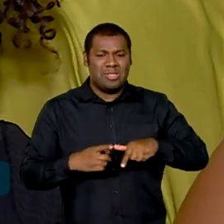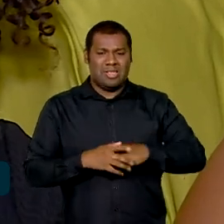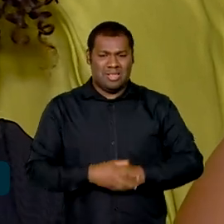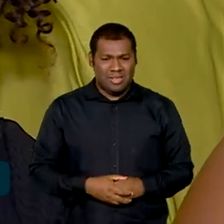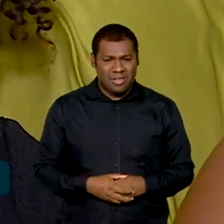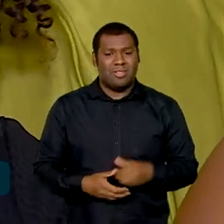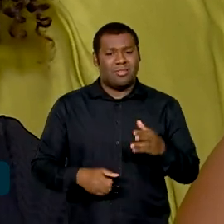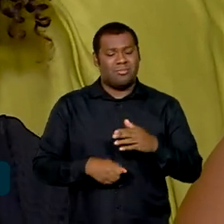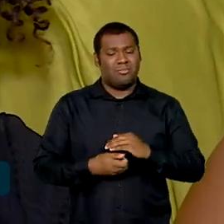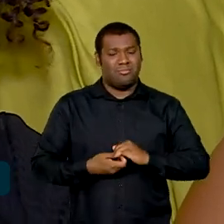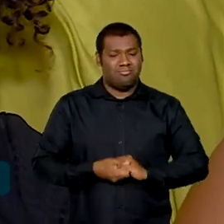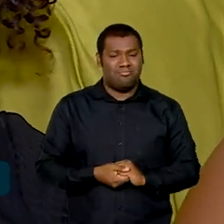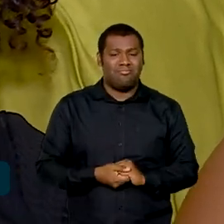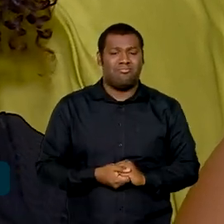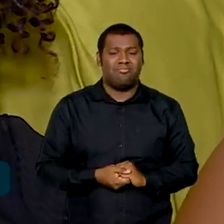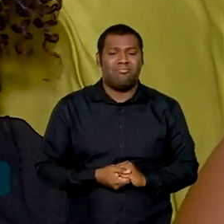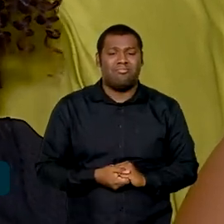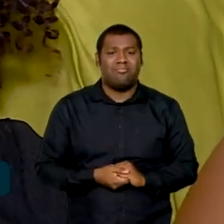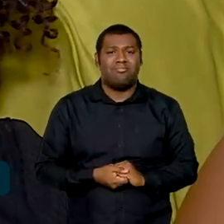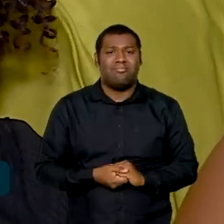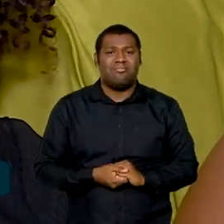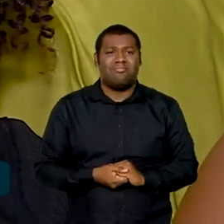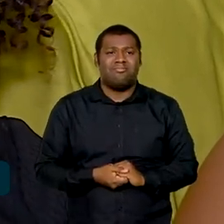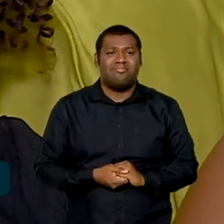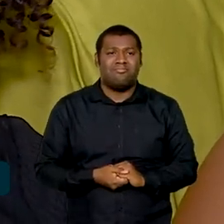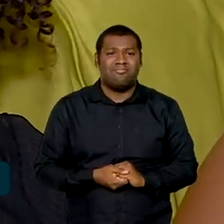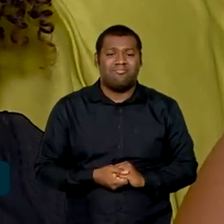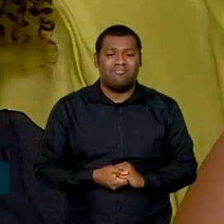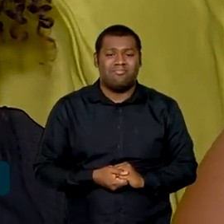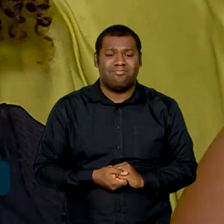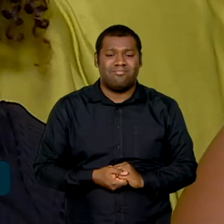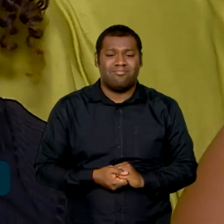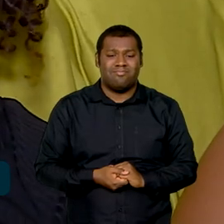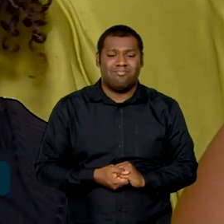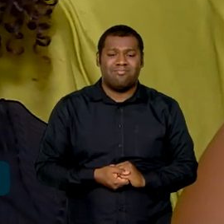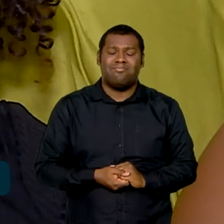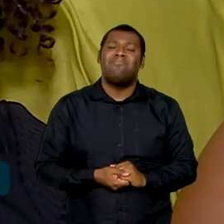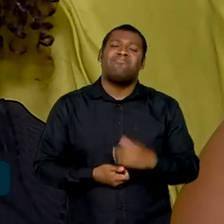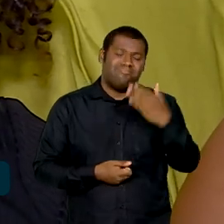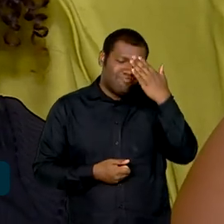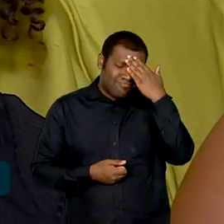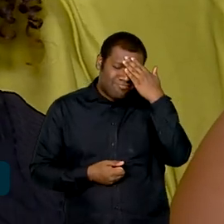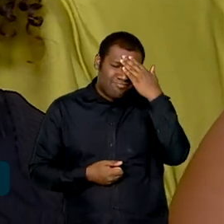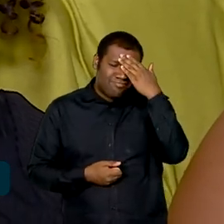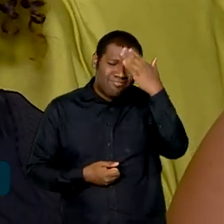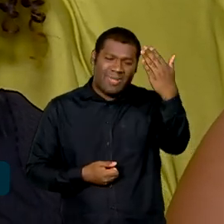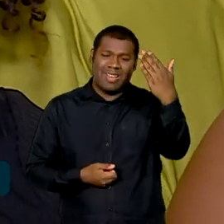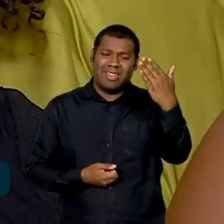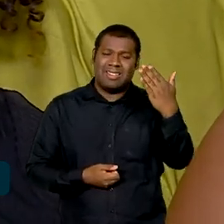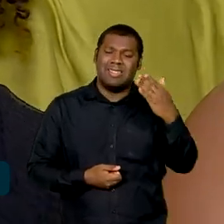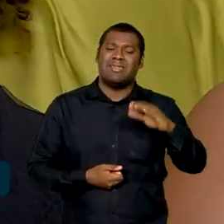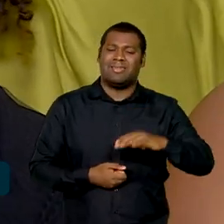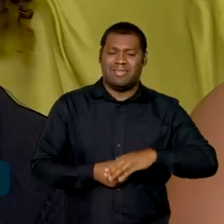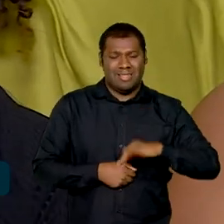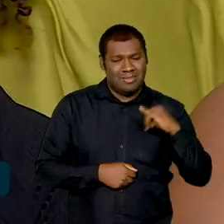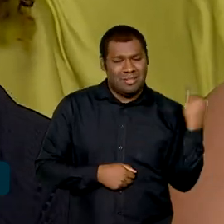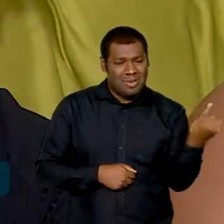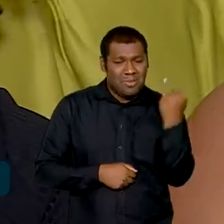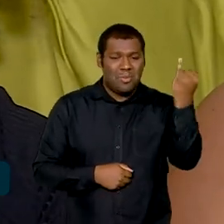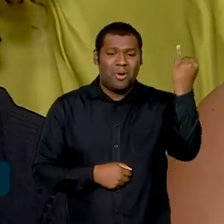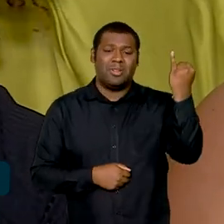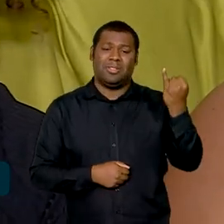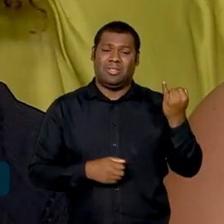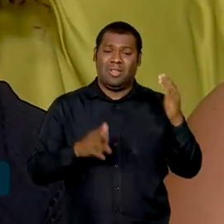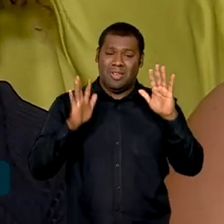bem... como que eu posso falar? Gratificante. Gratificante, importante, porque